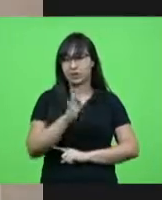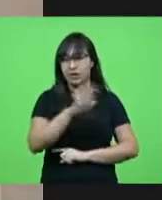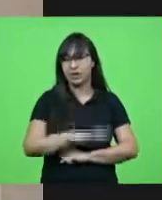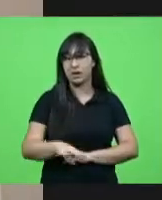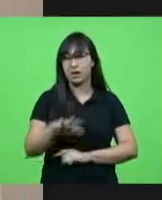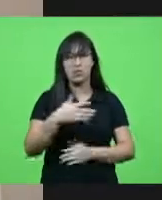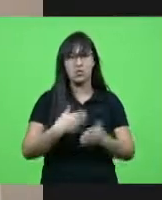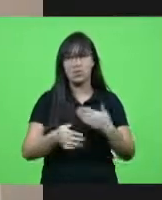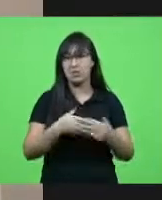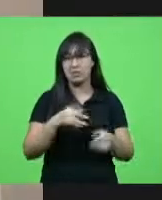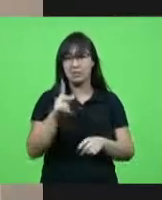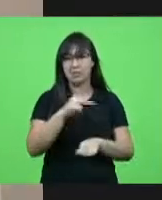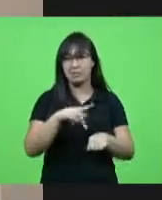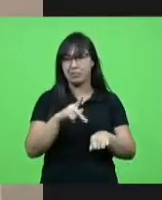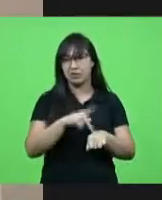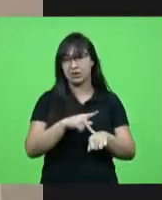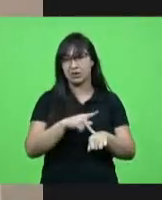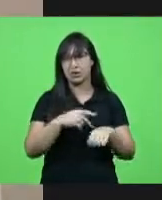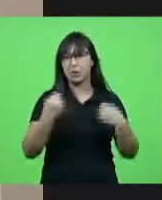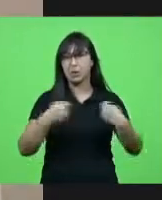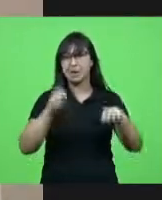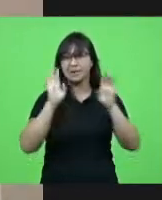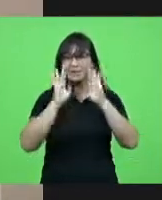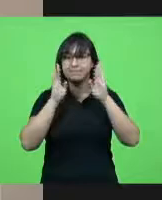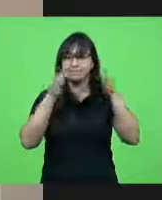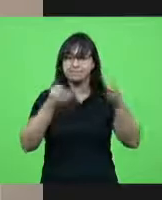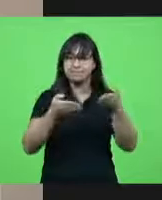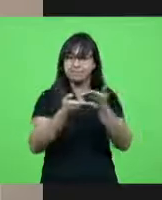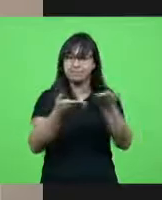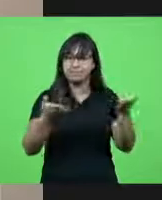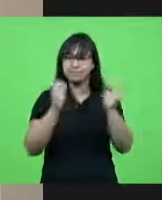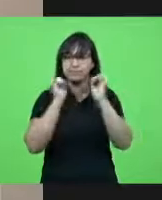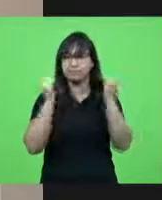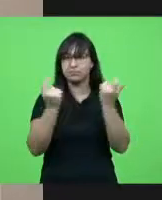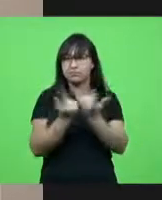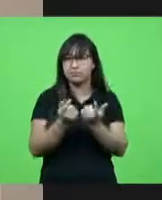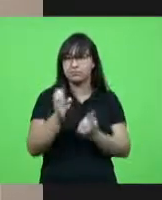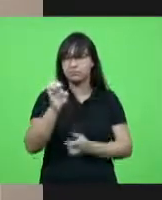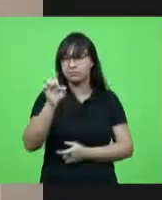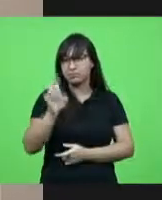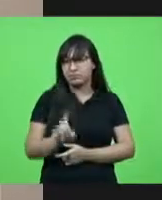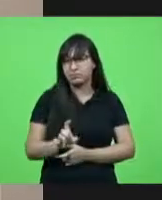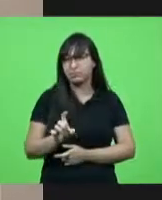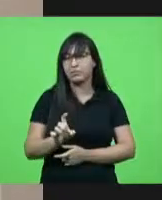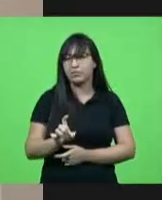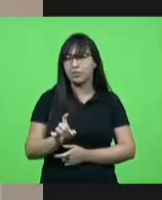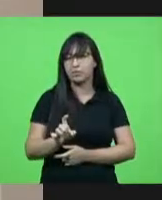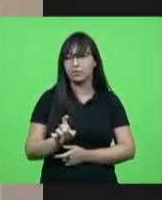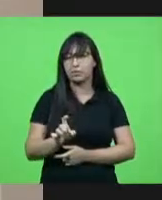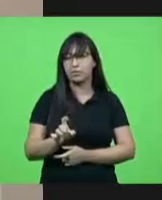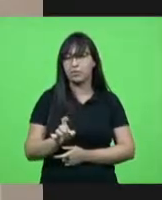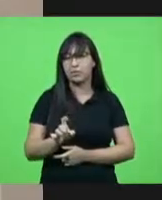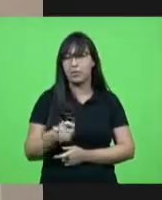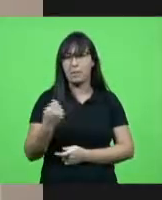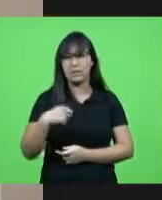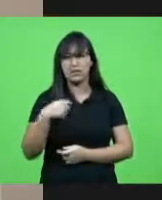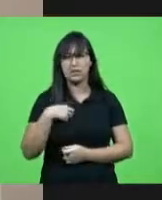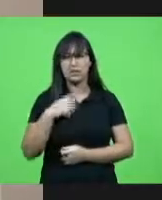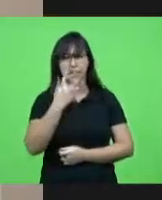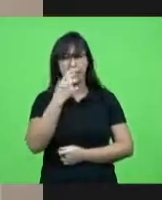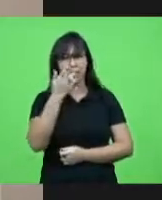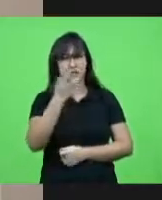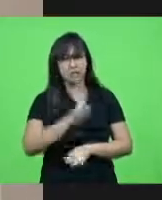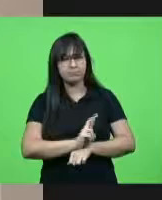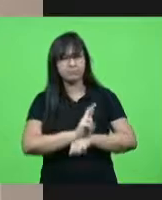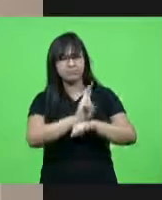qualquer país a gente tem que olhar para os legislativos para os executivos e a gente tem que se enxergar lá a gente tem que enxergar